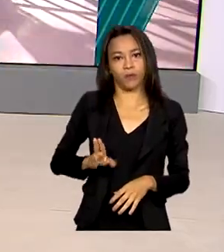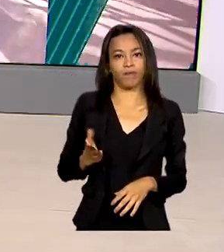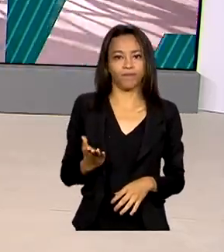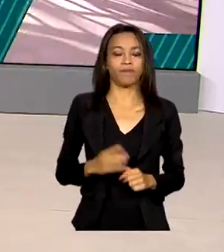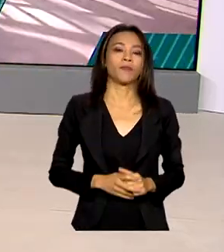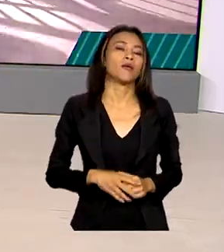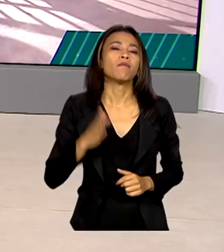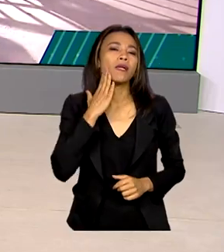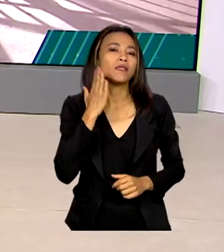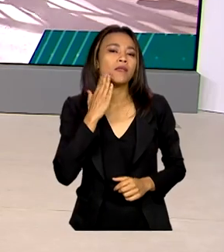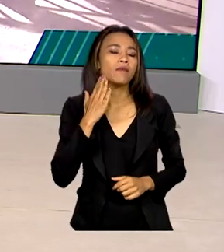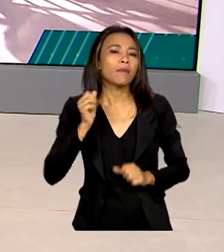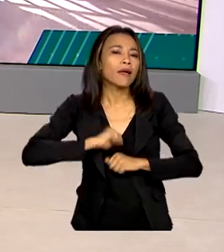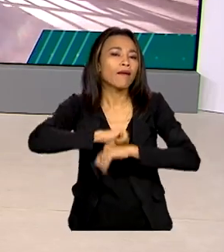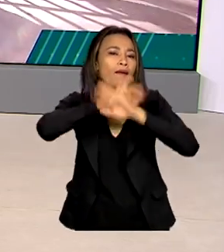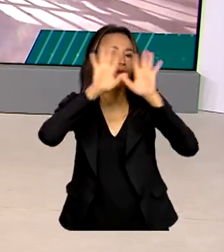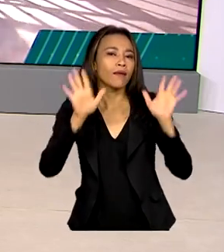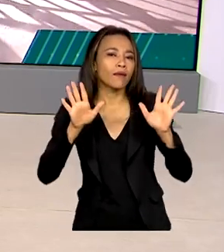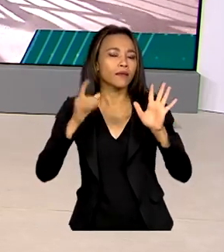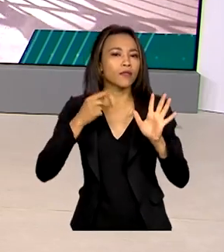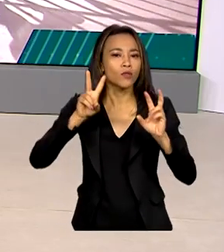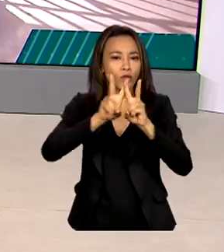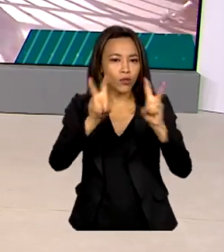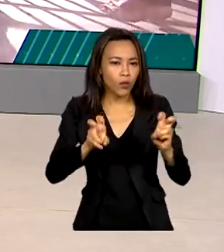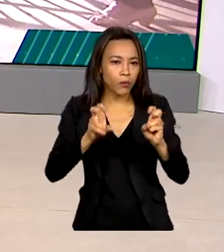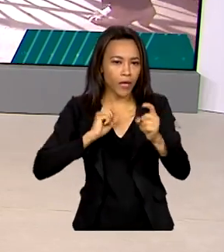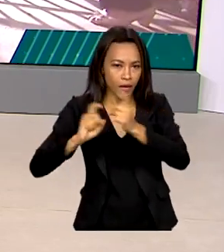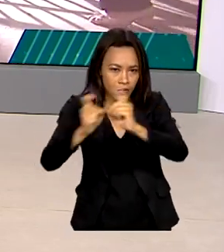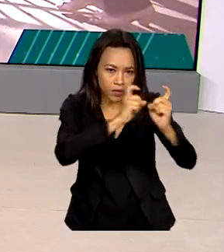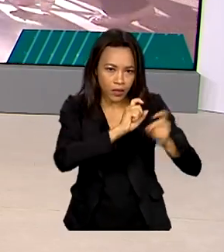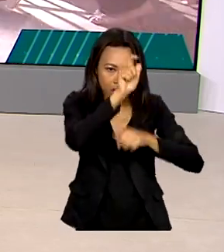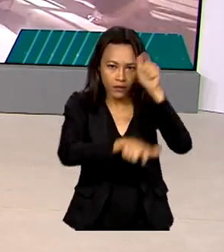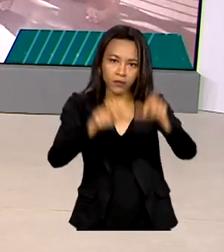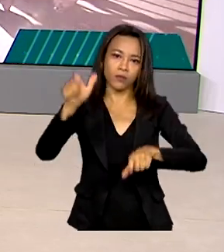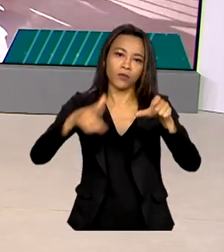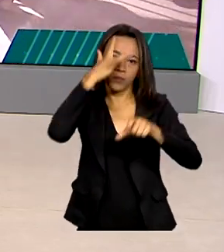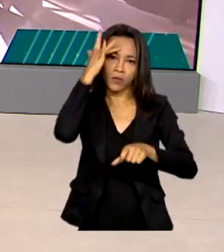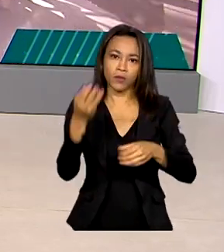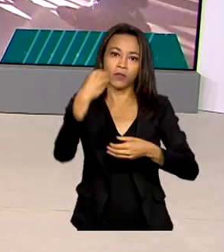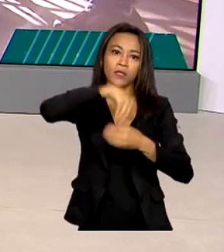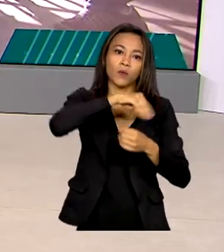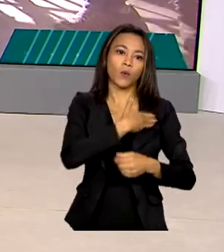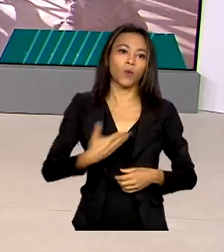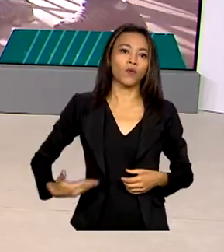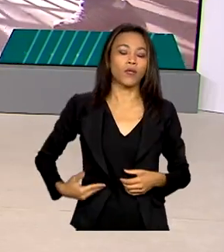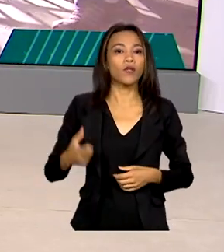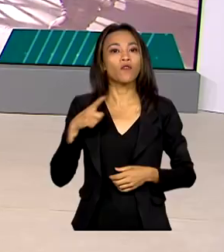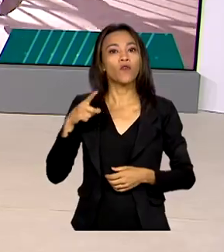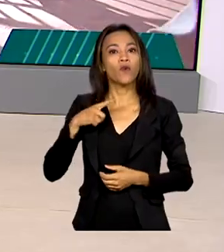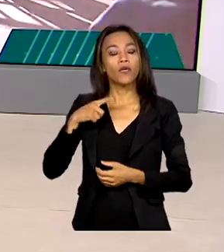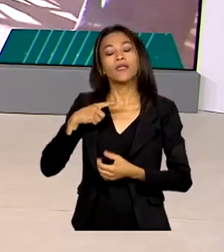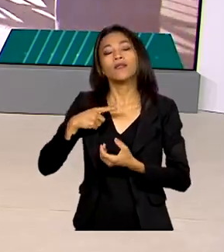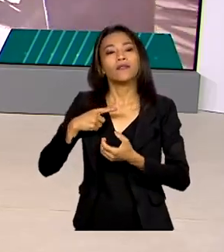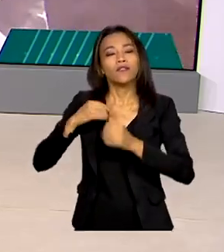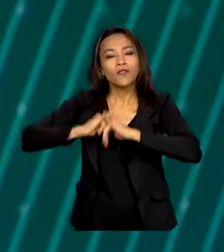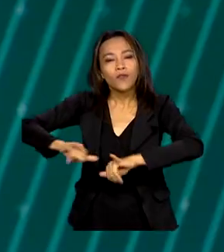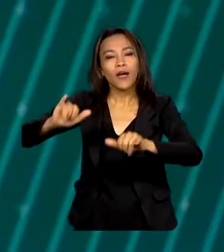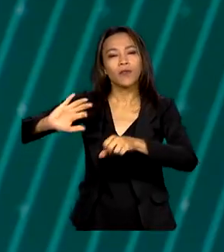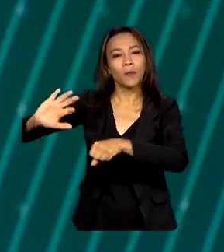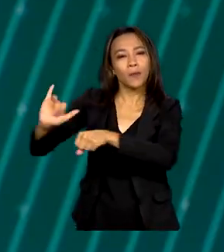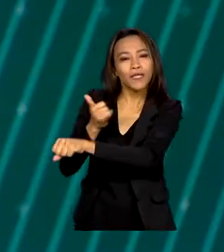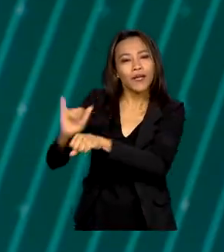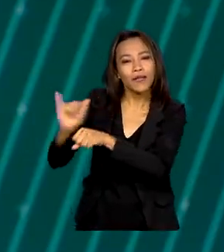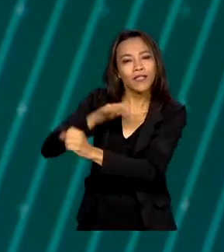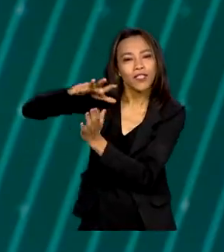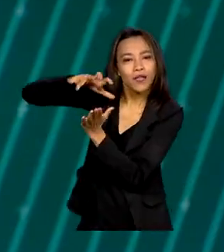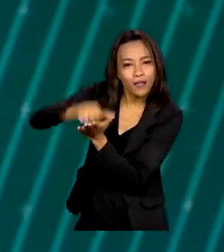garantir mais transparência na gestão de pessoas da administração pública, foi lançado o Observatório de Pessoal. A